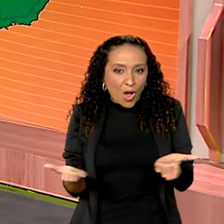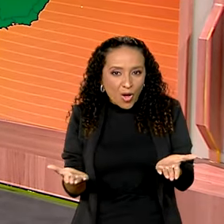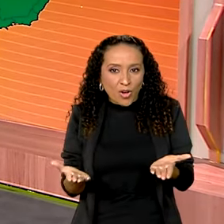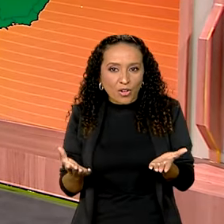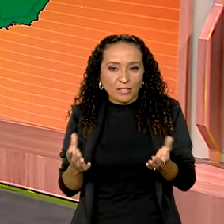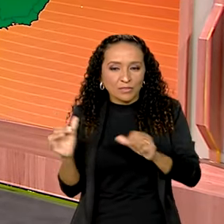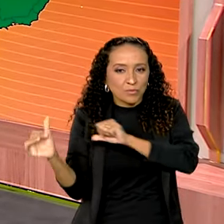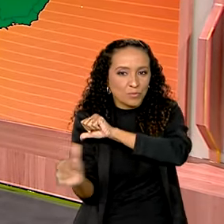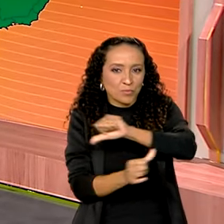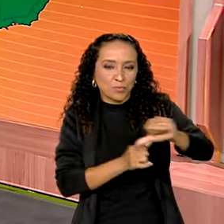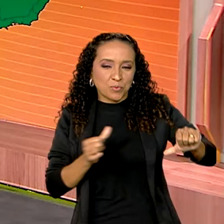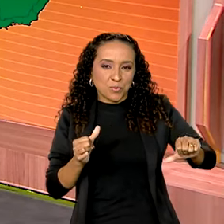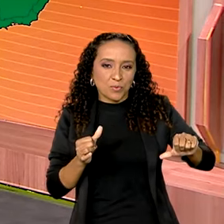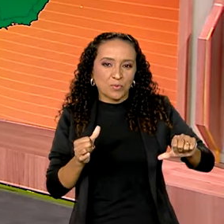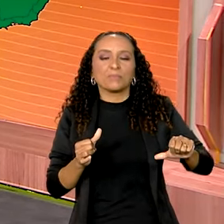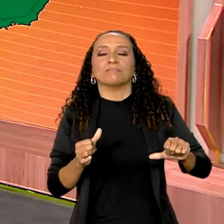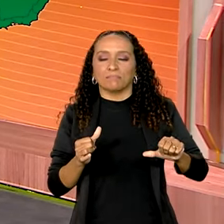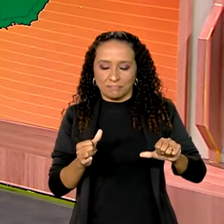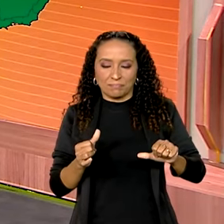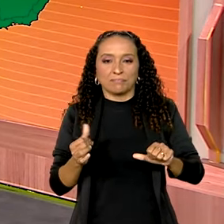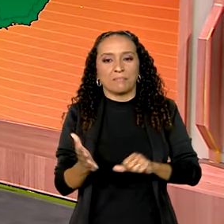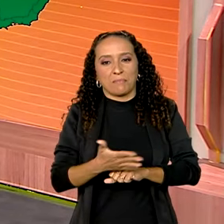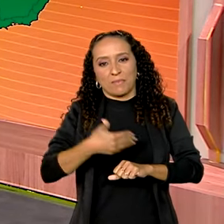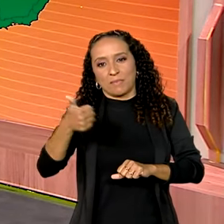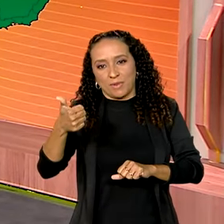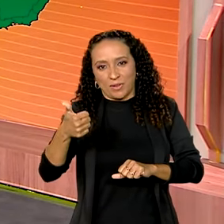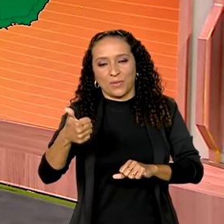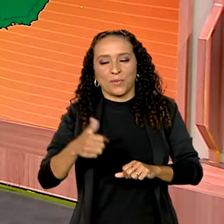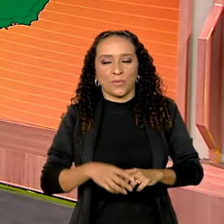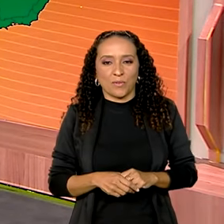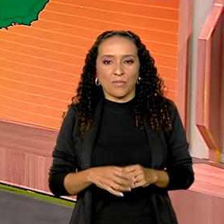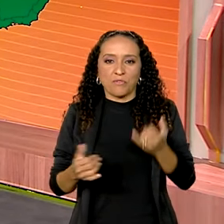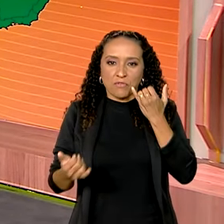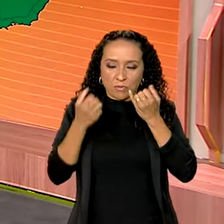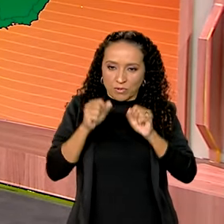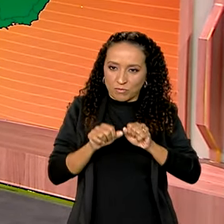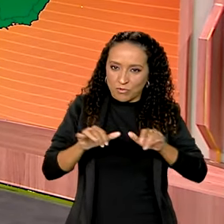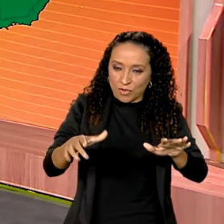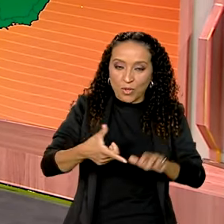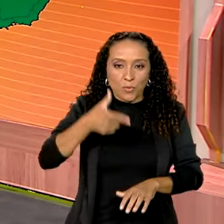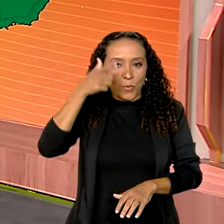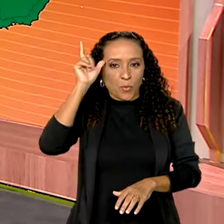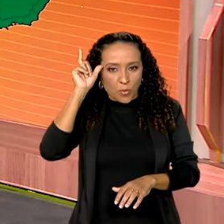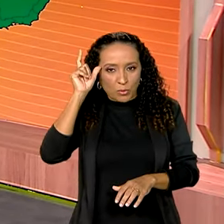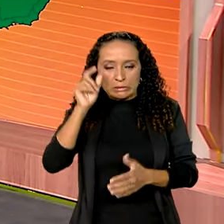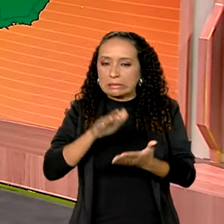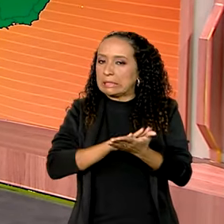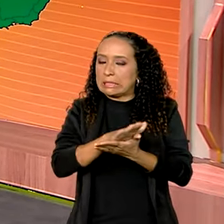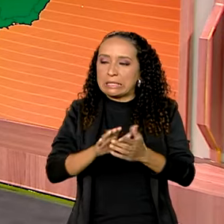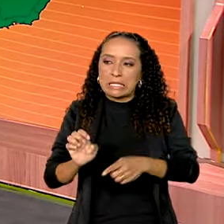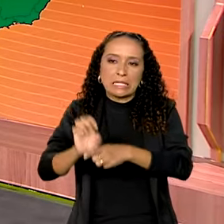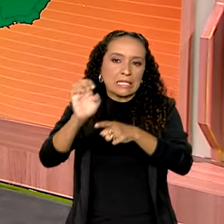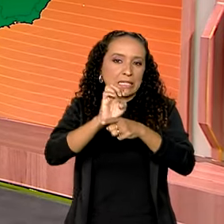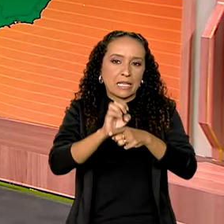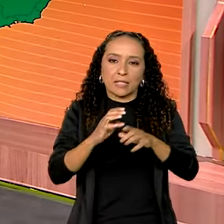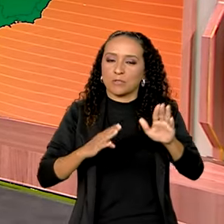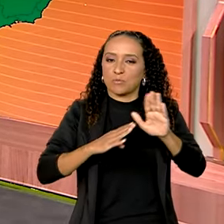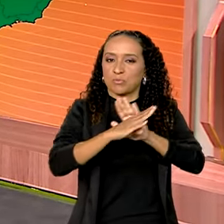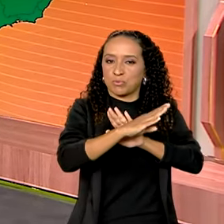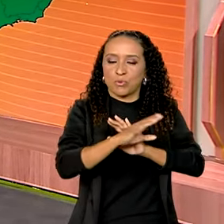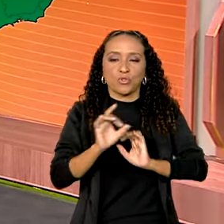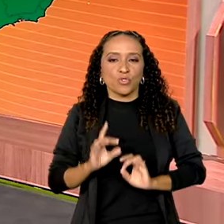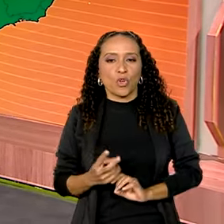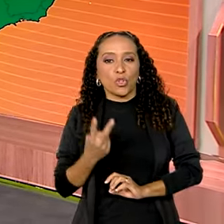esse cenário relativamente melhor aí, né? Esses dados que foram divulgados ontem, nenhum estado em tendência de alta,